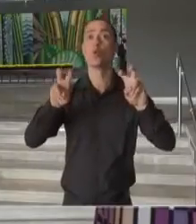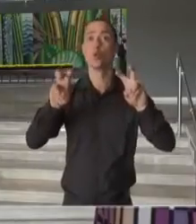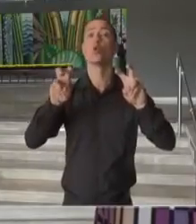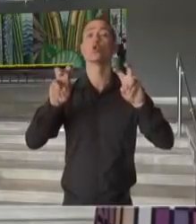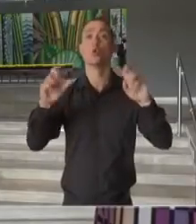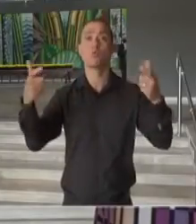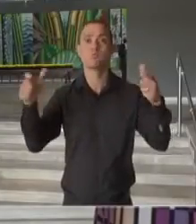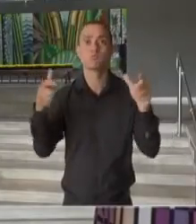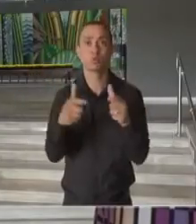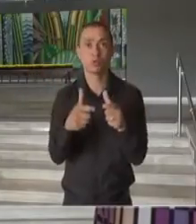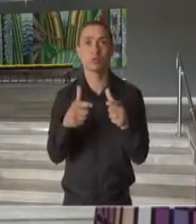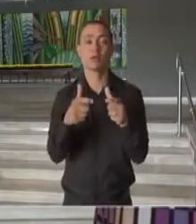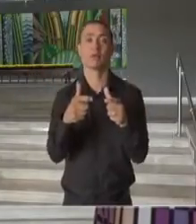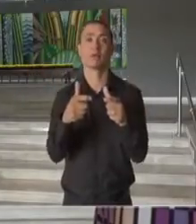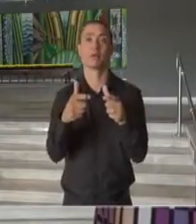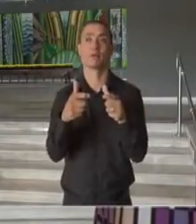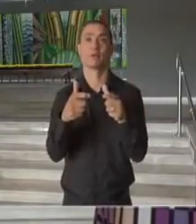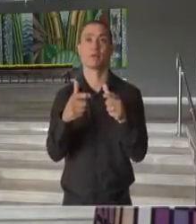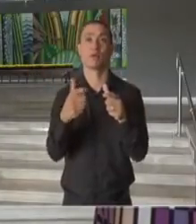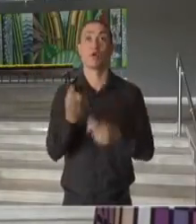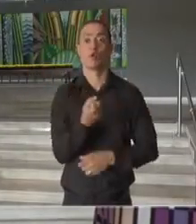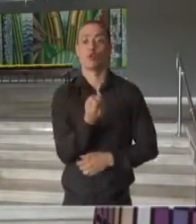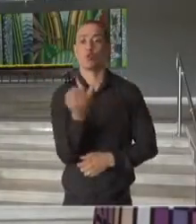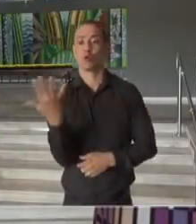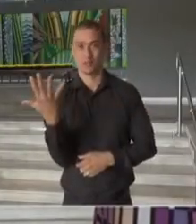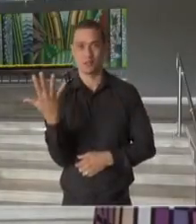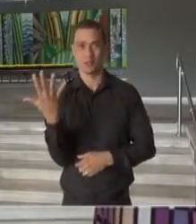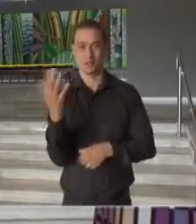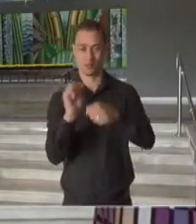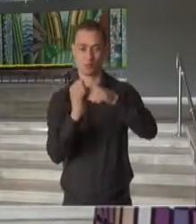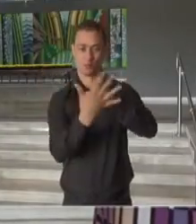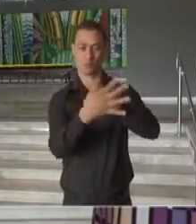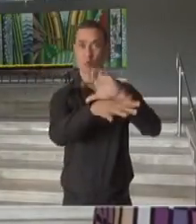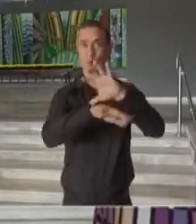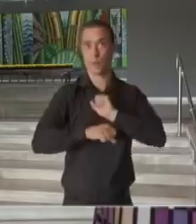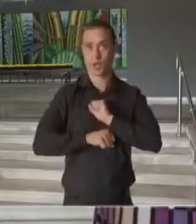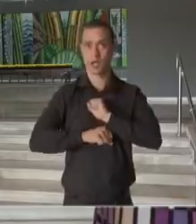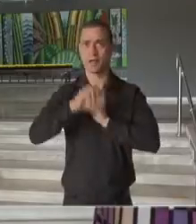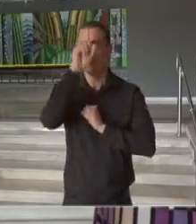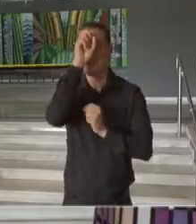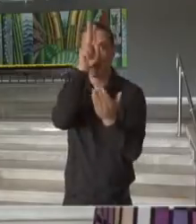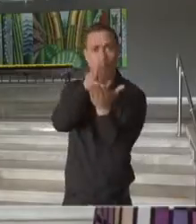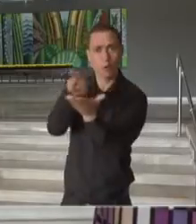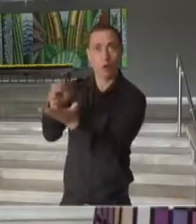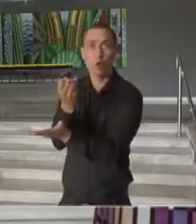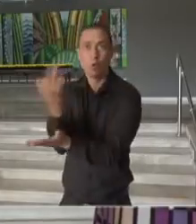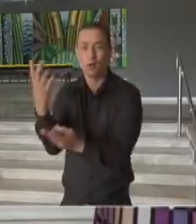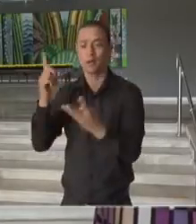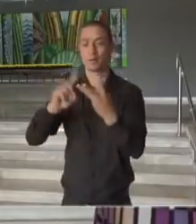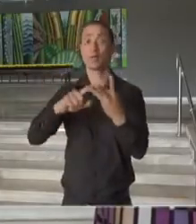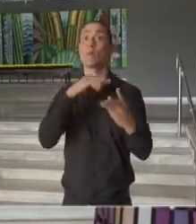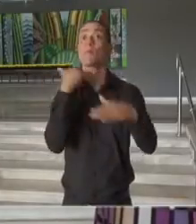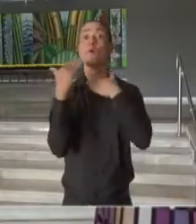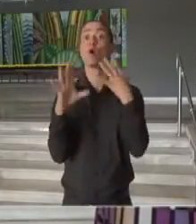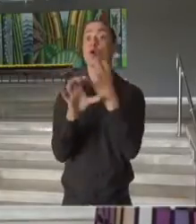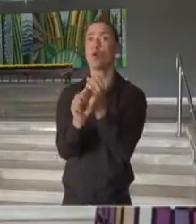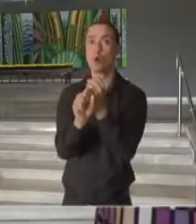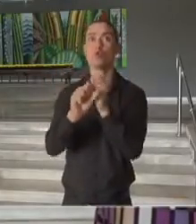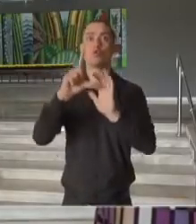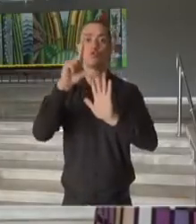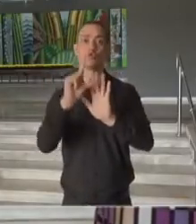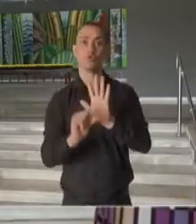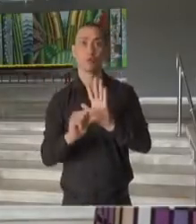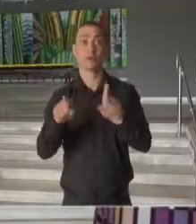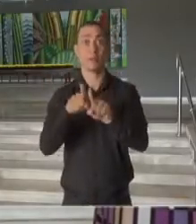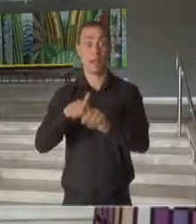redução de casos, de internações, de óbitos e o avanço